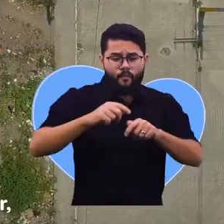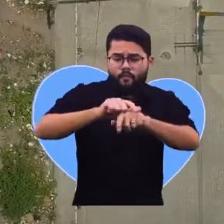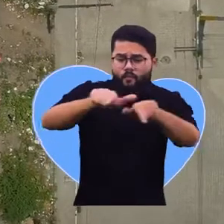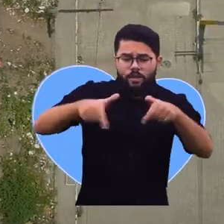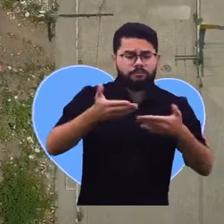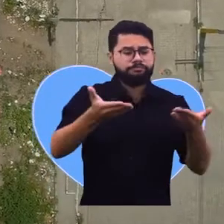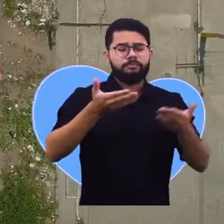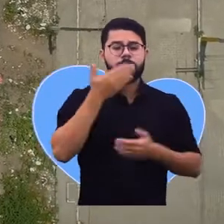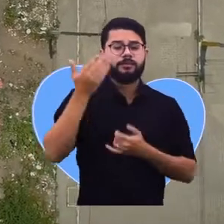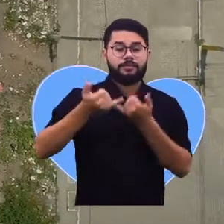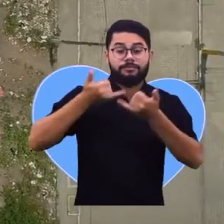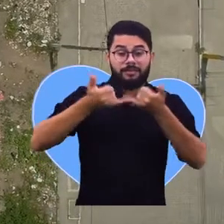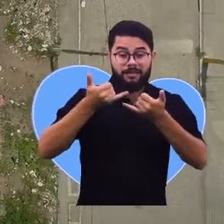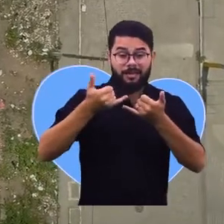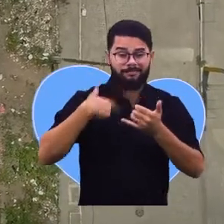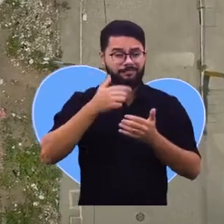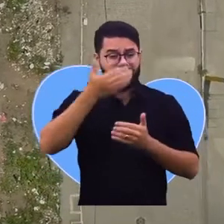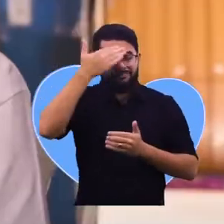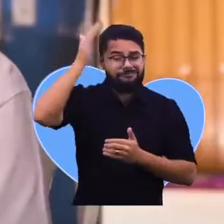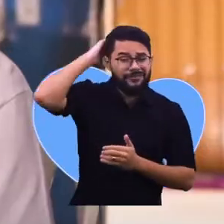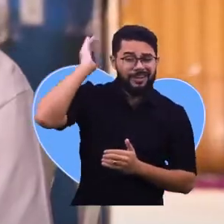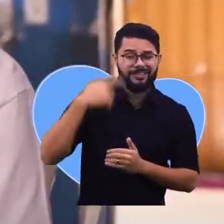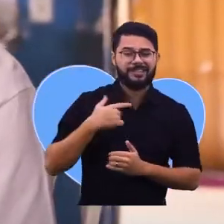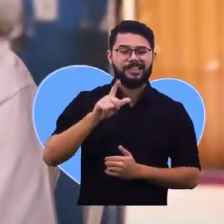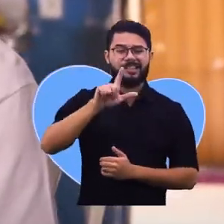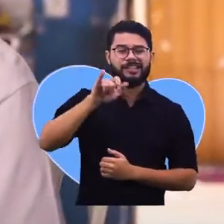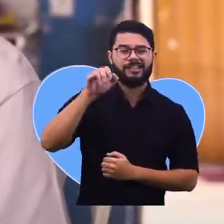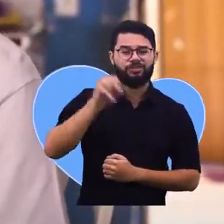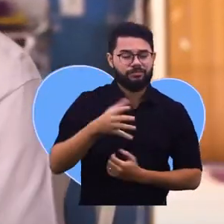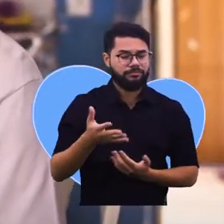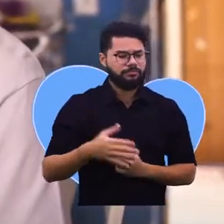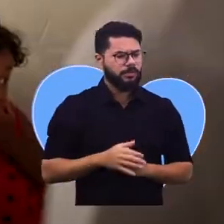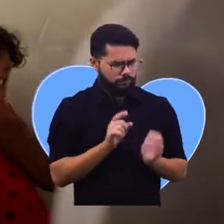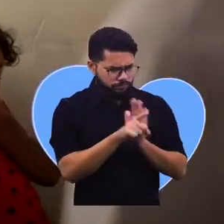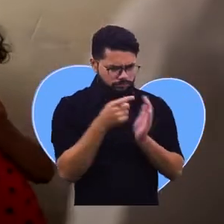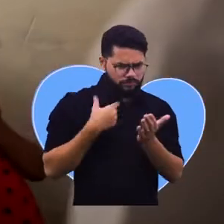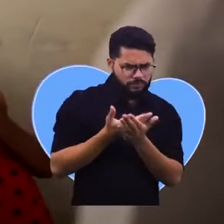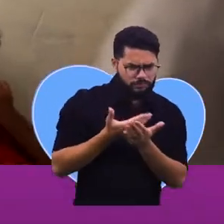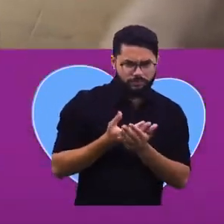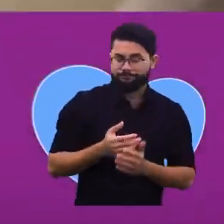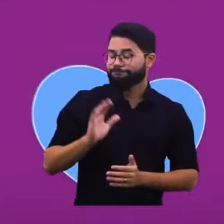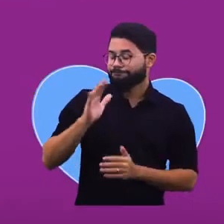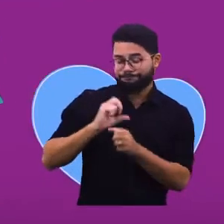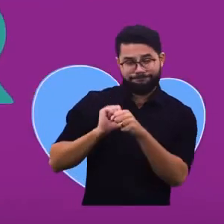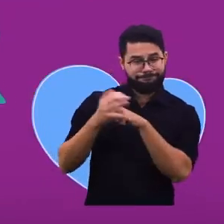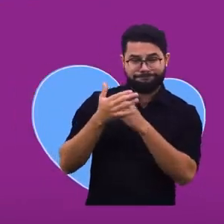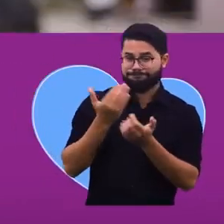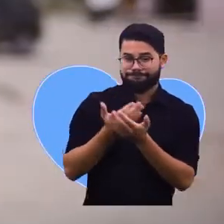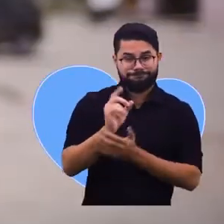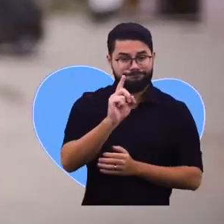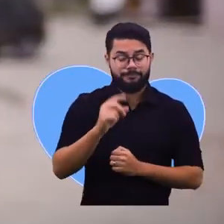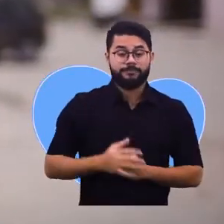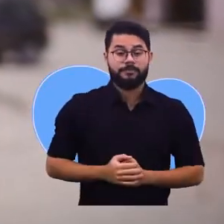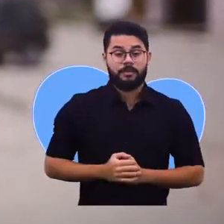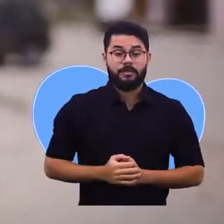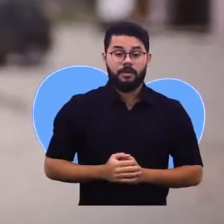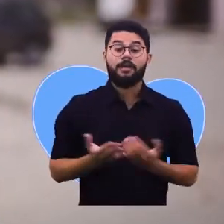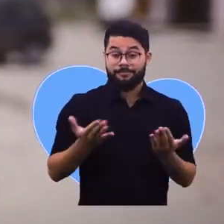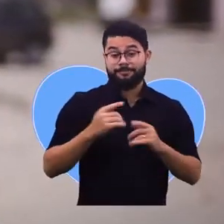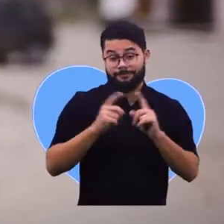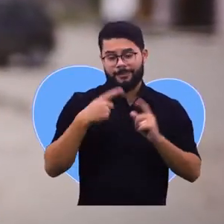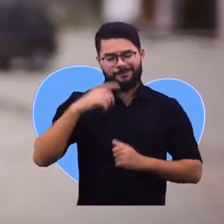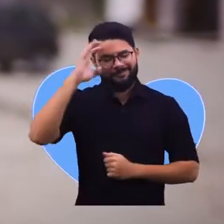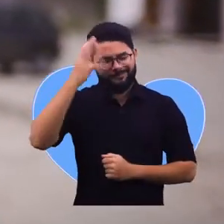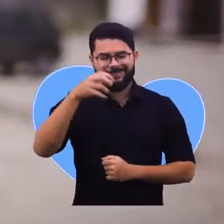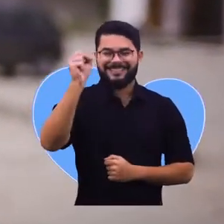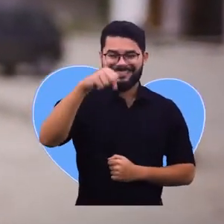de brincar, porque ali atrás é cheio de lixo. E não estão estudando, não tem? Um colégio aqui que é difícil. Mas nós vamos resolver